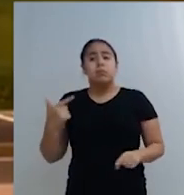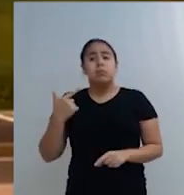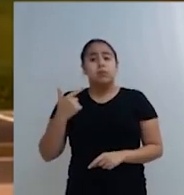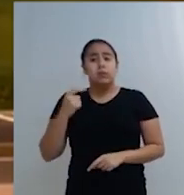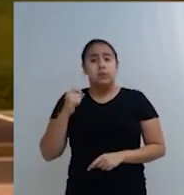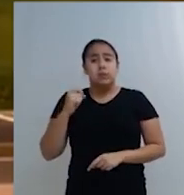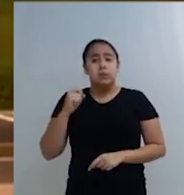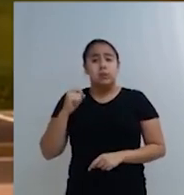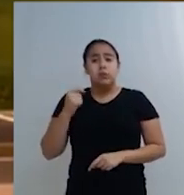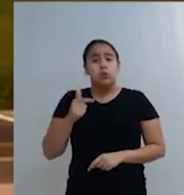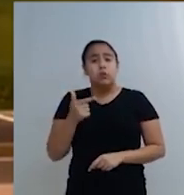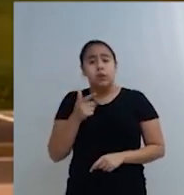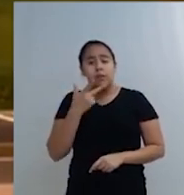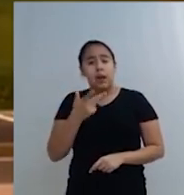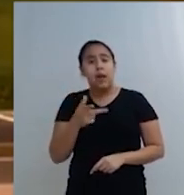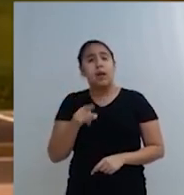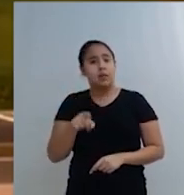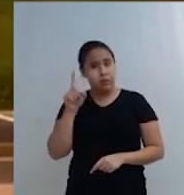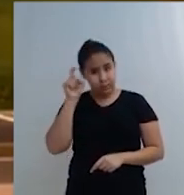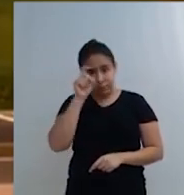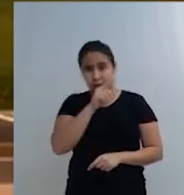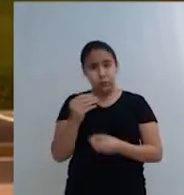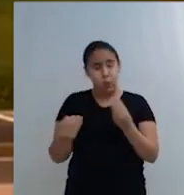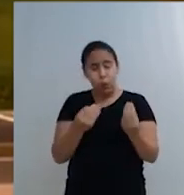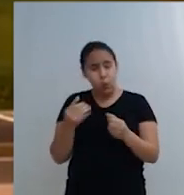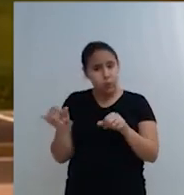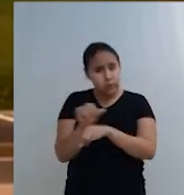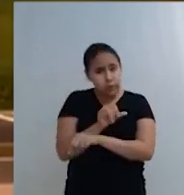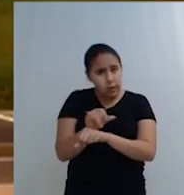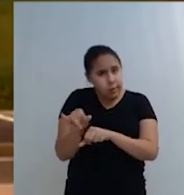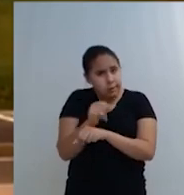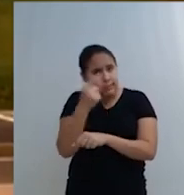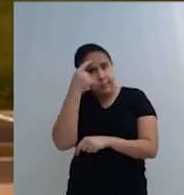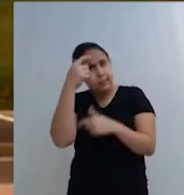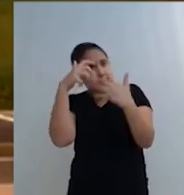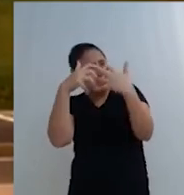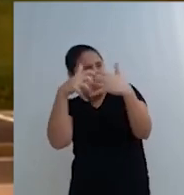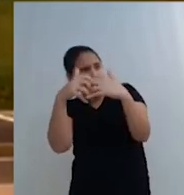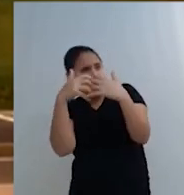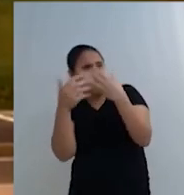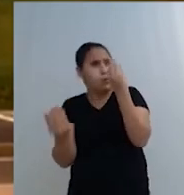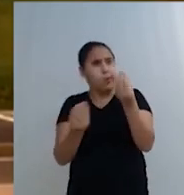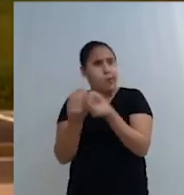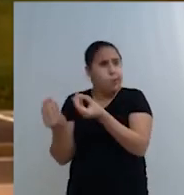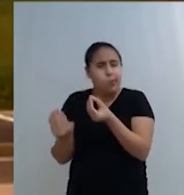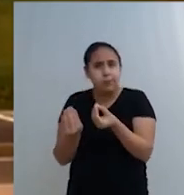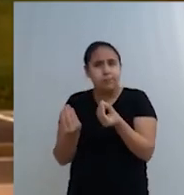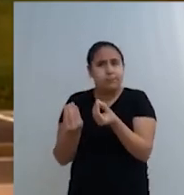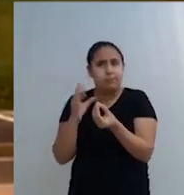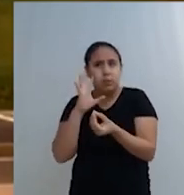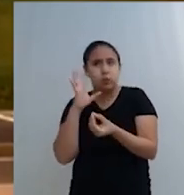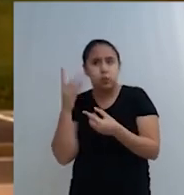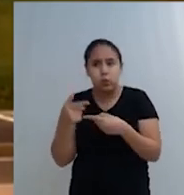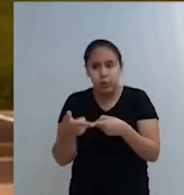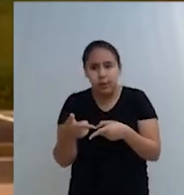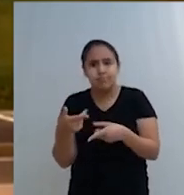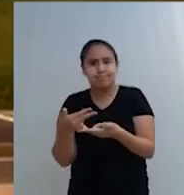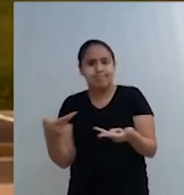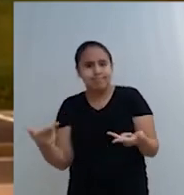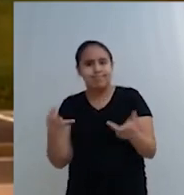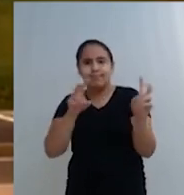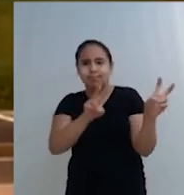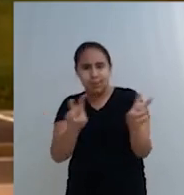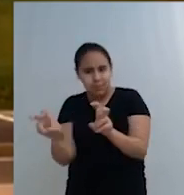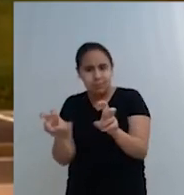Precedentes do STJ, a inteligência artificial pode colaborar no planejamento das atividades. É muito comum